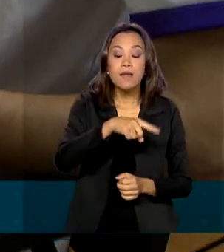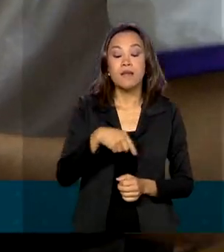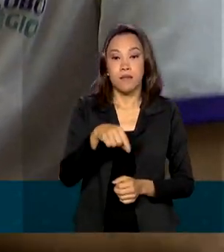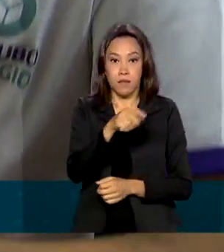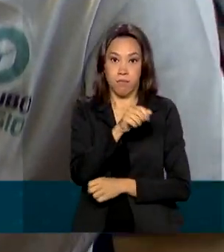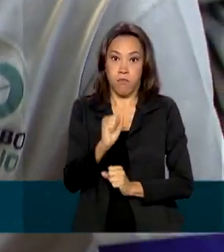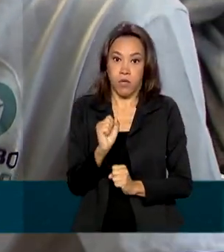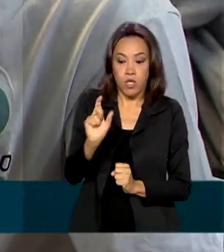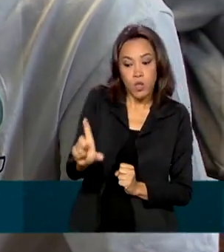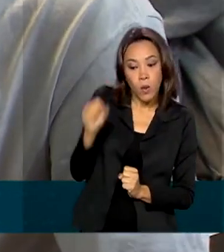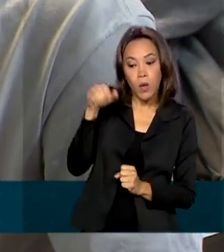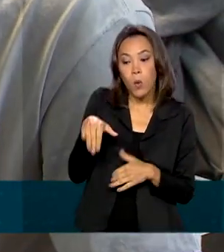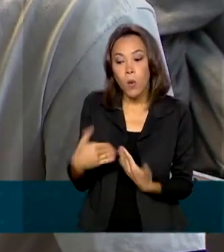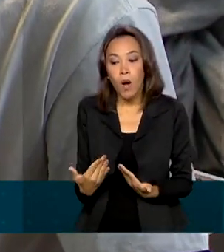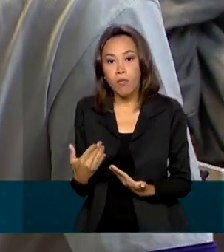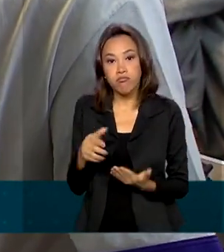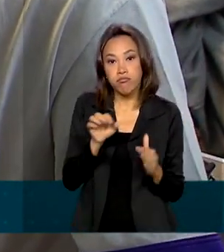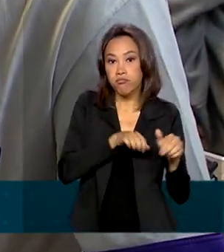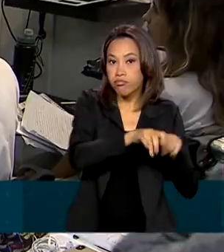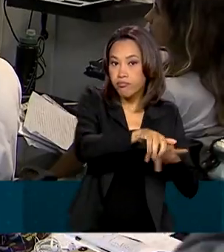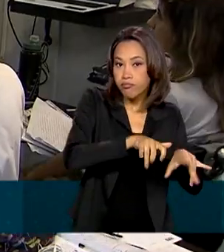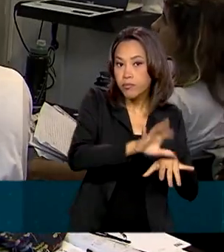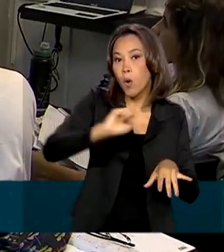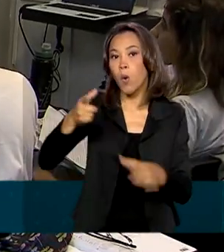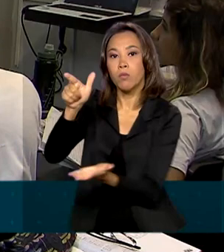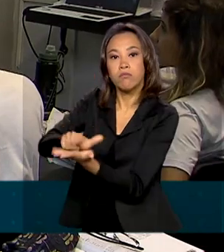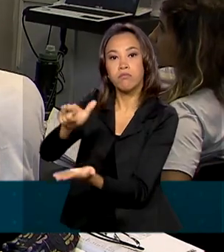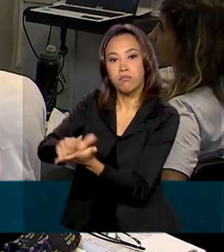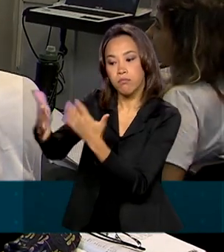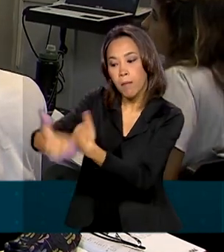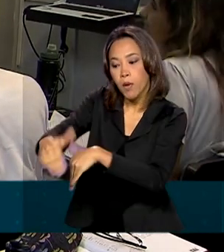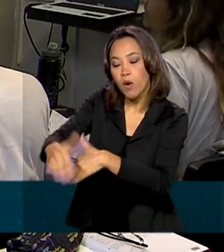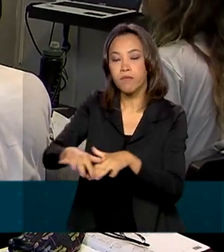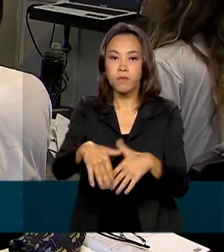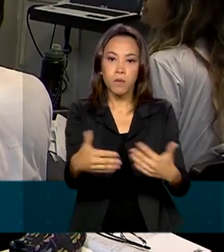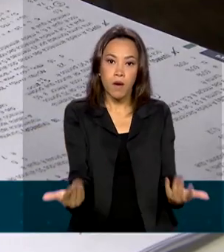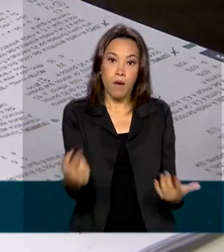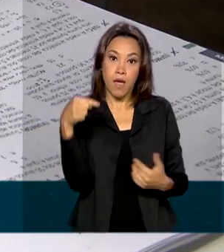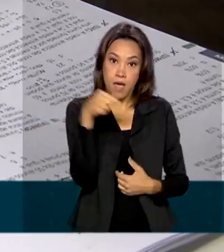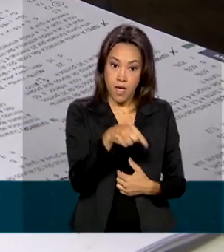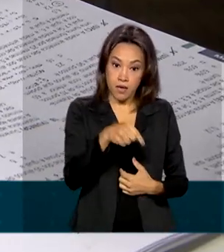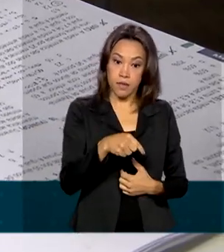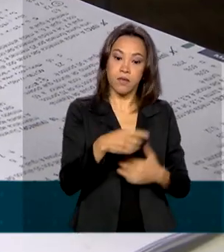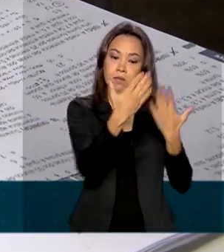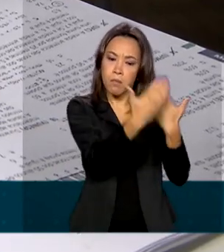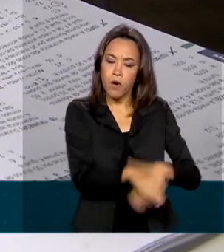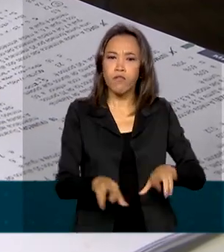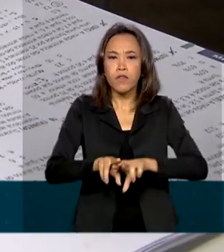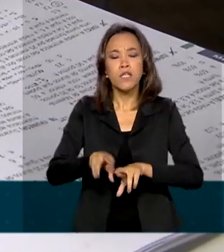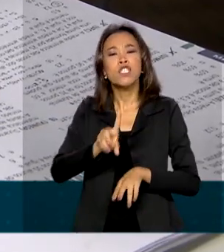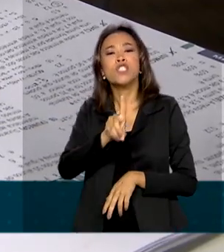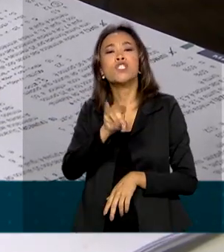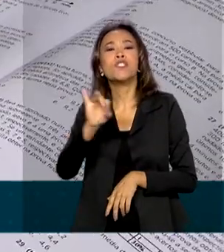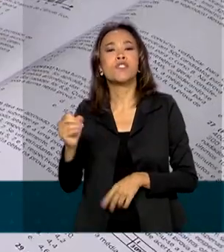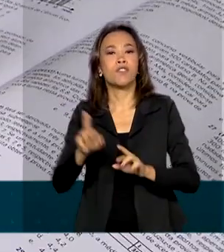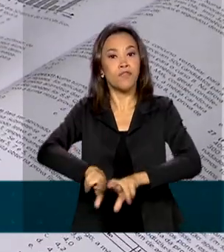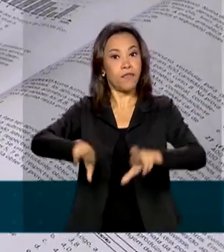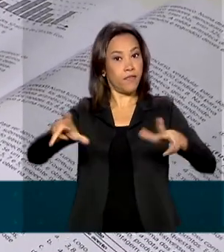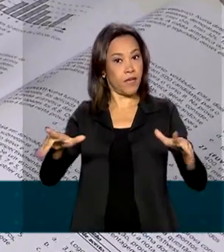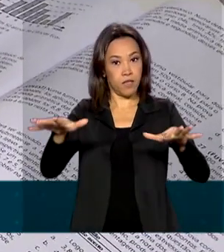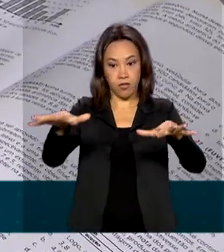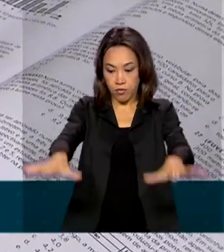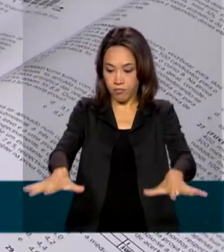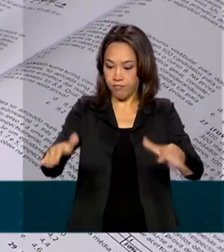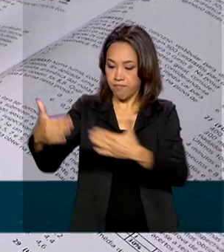o formato do exame que pretendiam realizar. As provas digitais vão ser aplicadas em dias diferentes do Enem impresso. Para